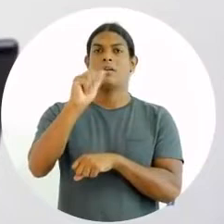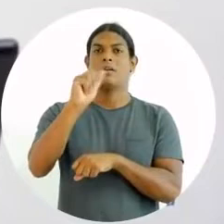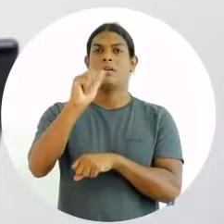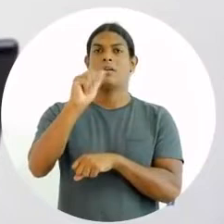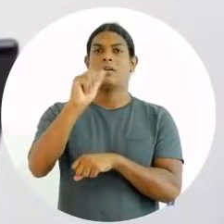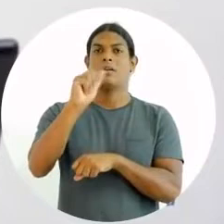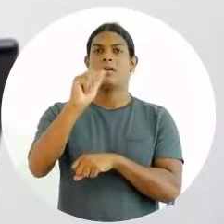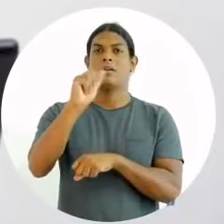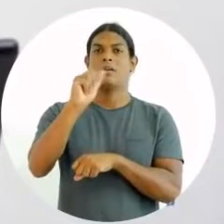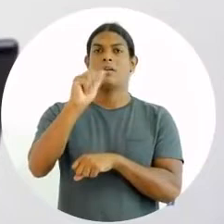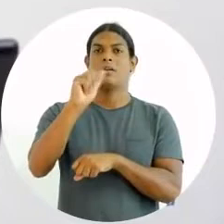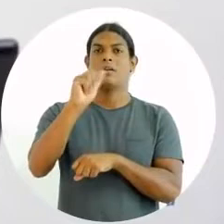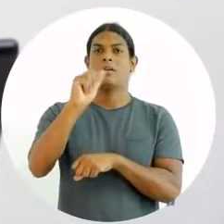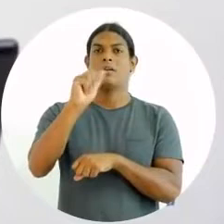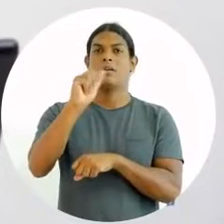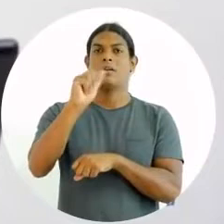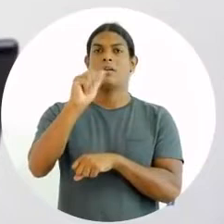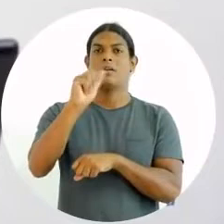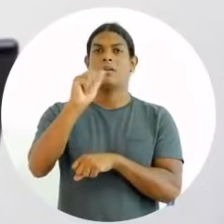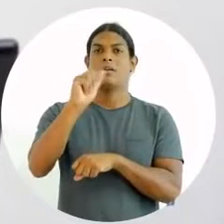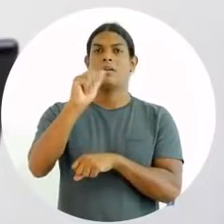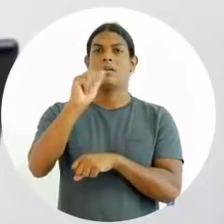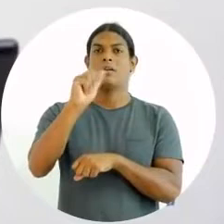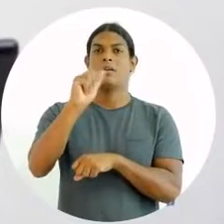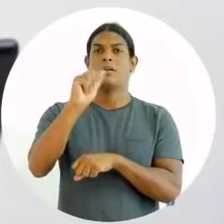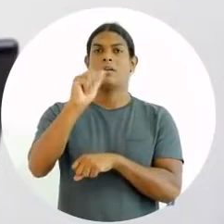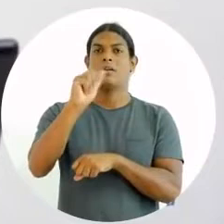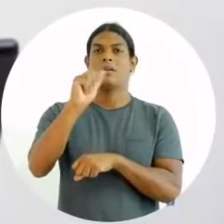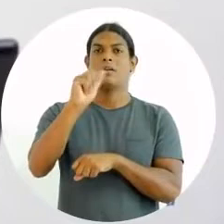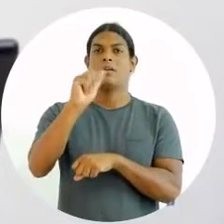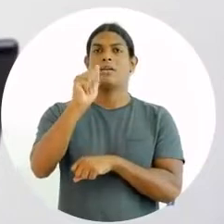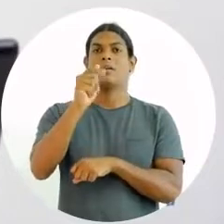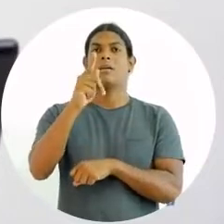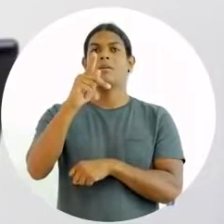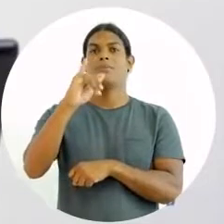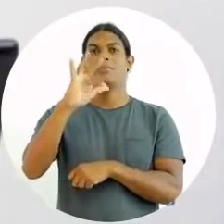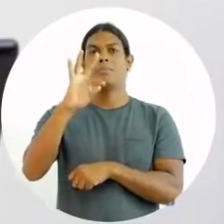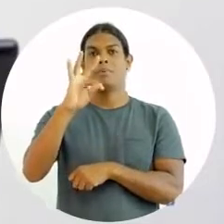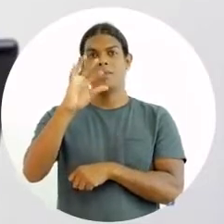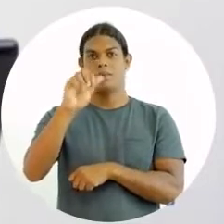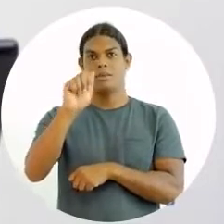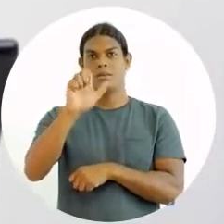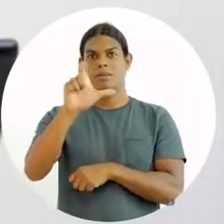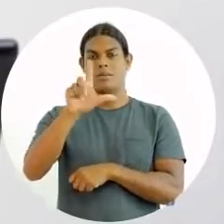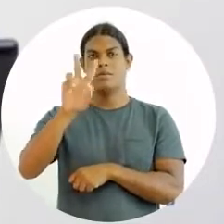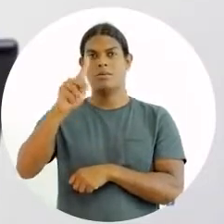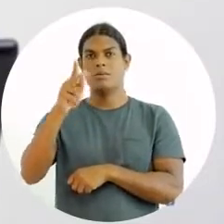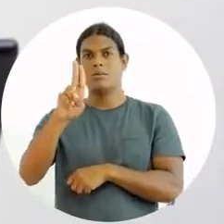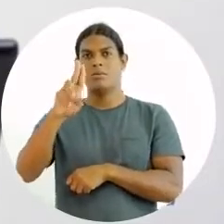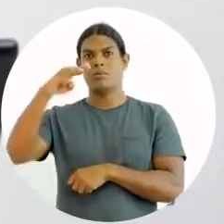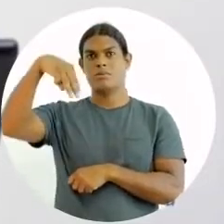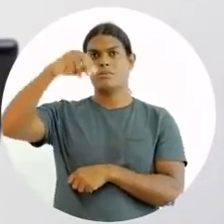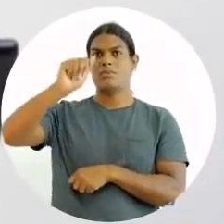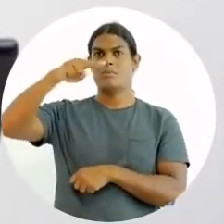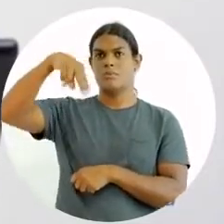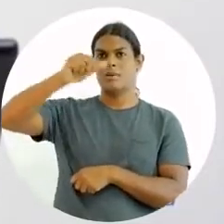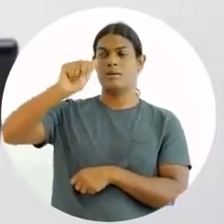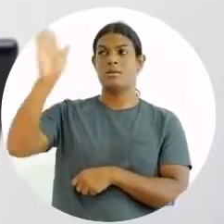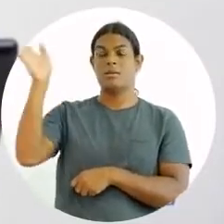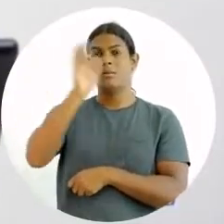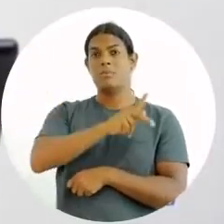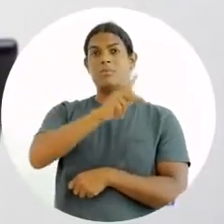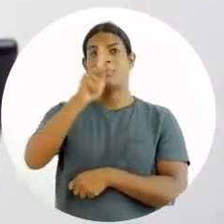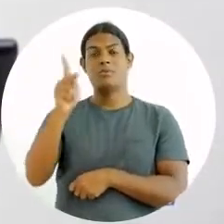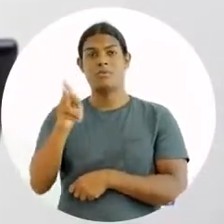veste blusa preta e usa brincos longos, visto da cintura para cima. Como você já me conhece, eu sou professora Daniela Coelho